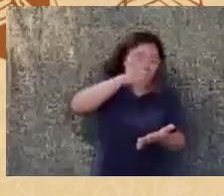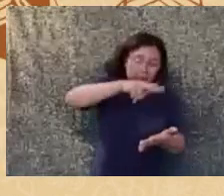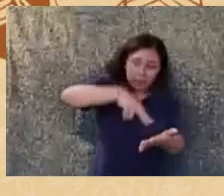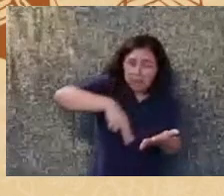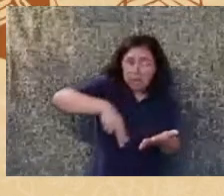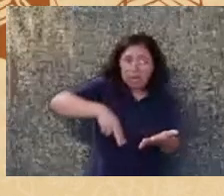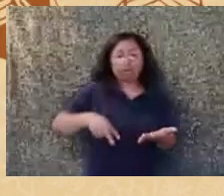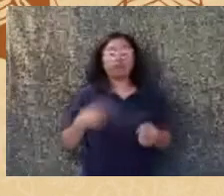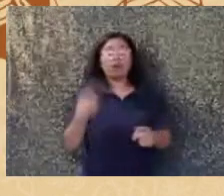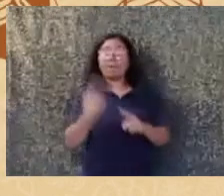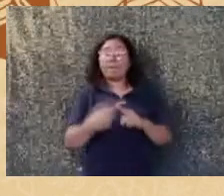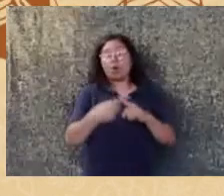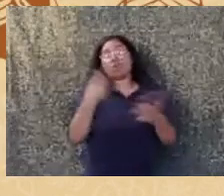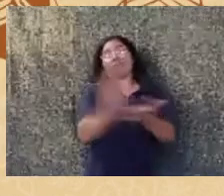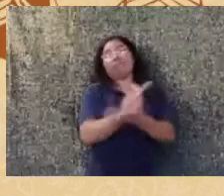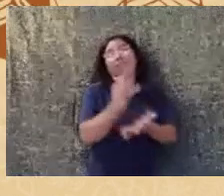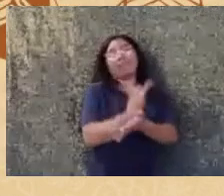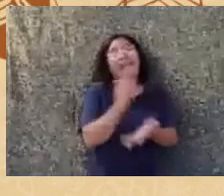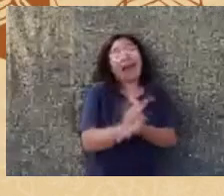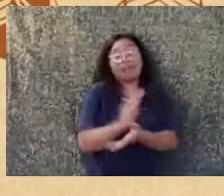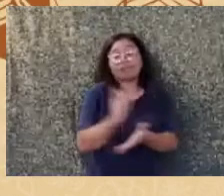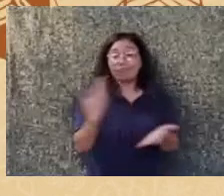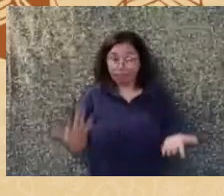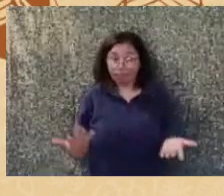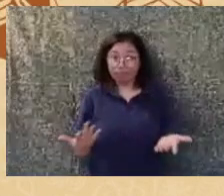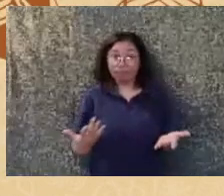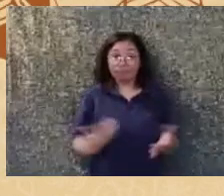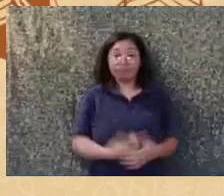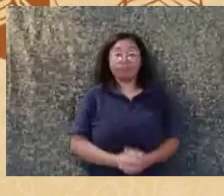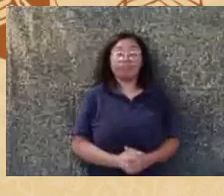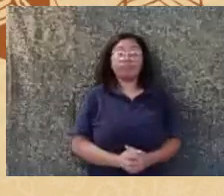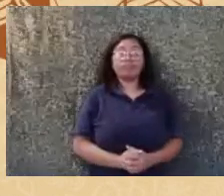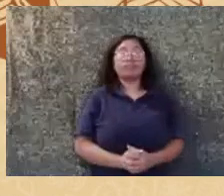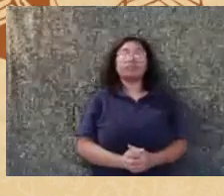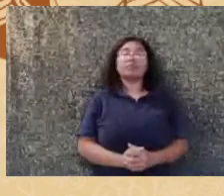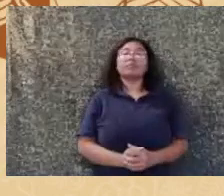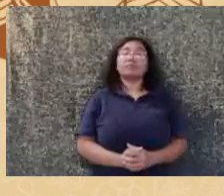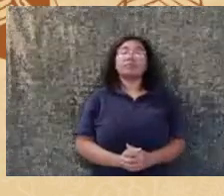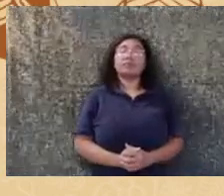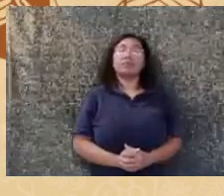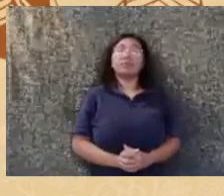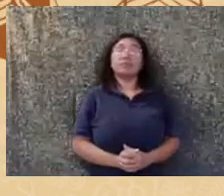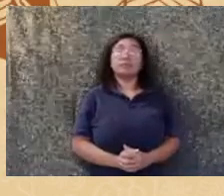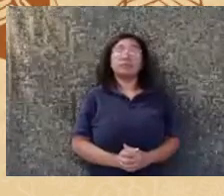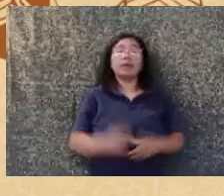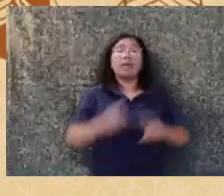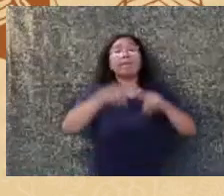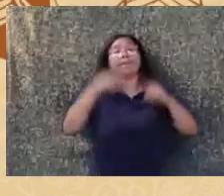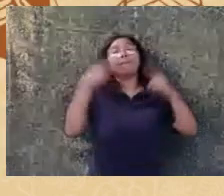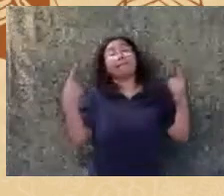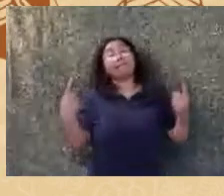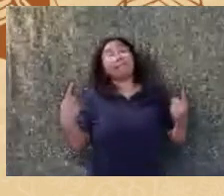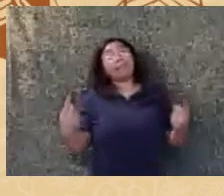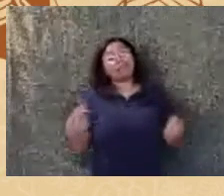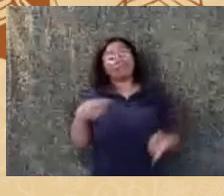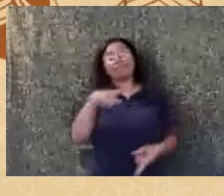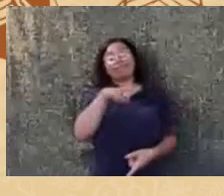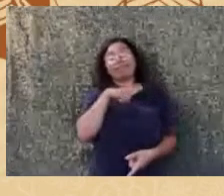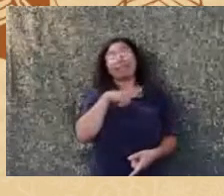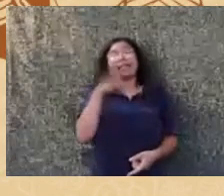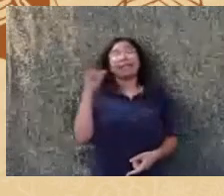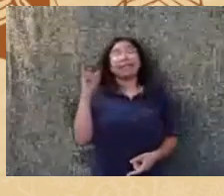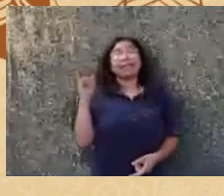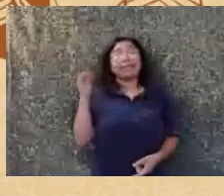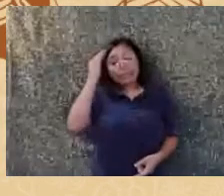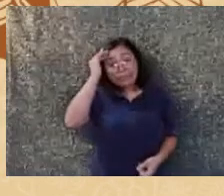muito menos citar esse trabalho tá certo então ele deixou de existir mas a gente tem que entender que a eugenia tem uma